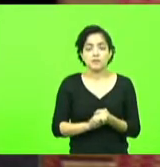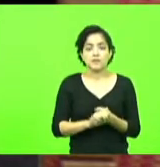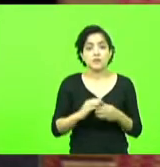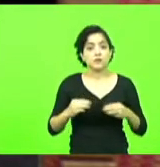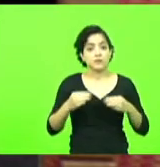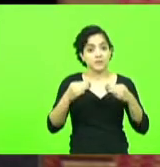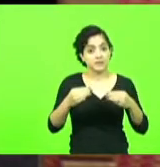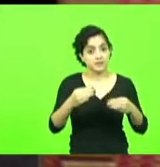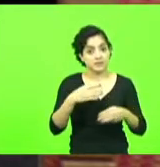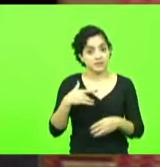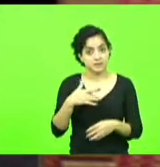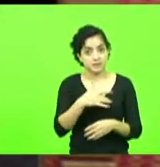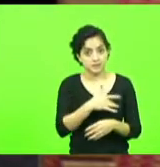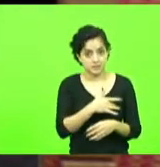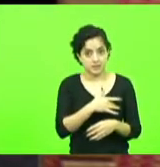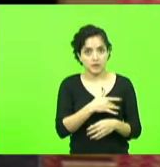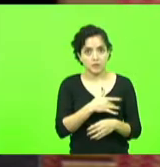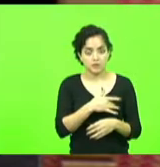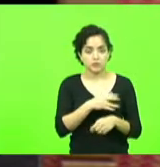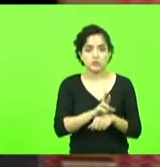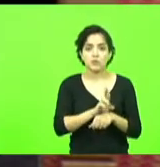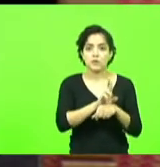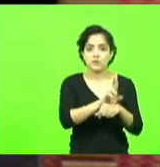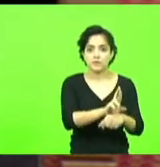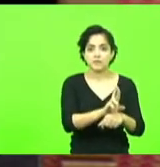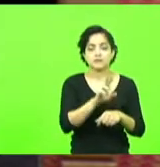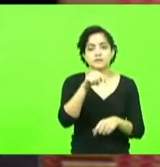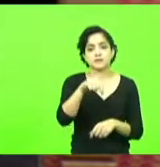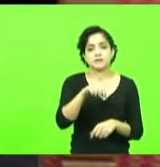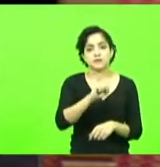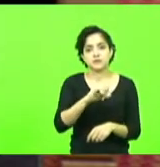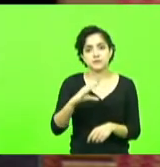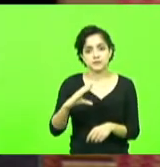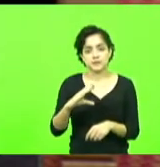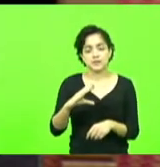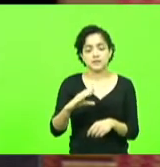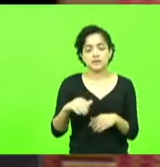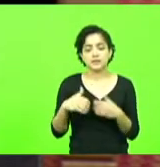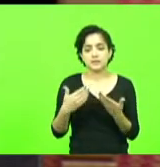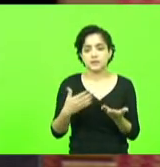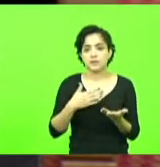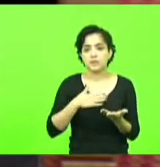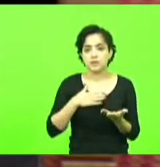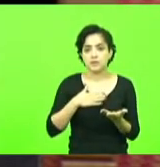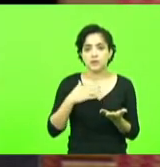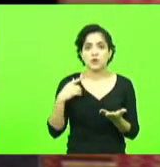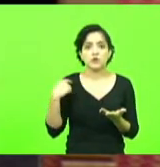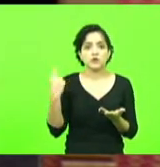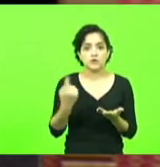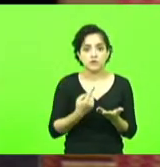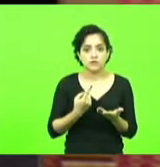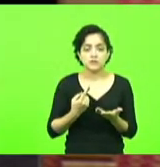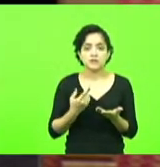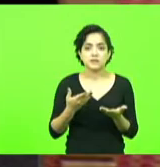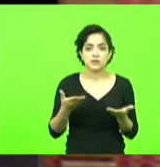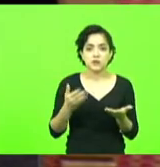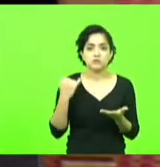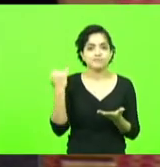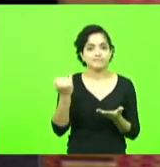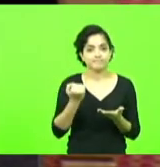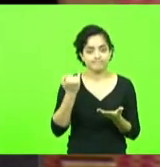como embaixador do Ministério da Saúde em Santa Catarina. Então, para nós é muito importante. Então, o Vidal